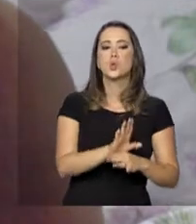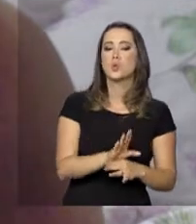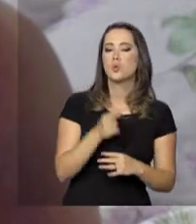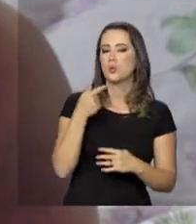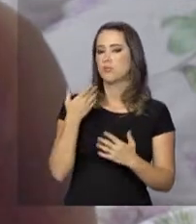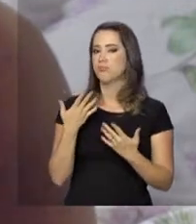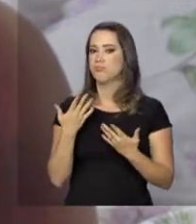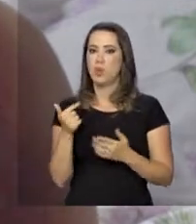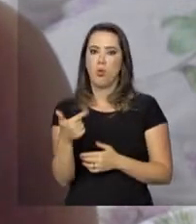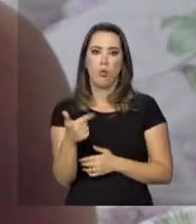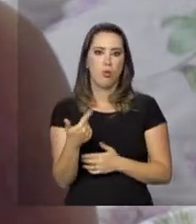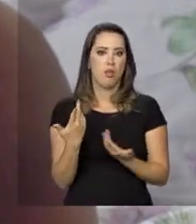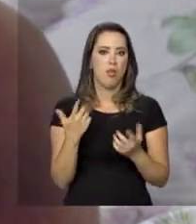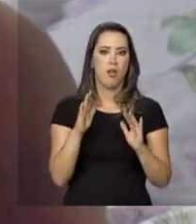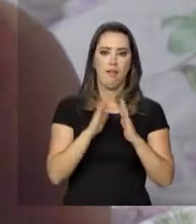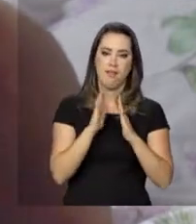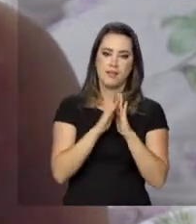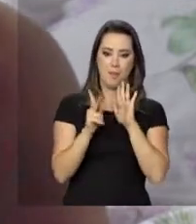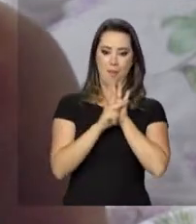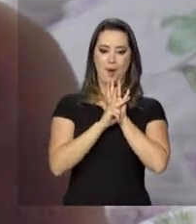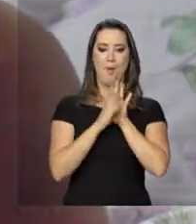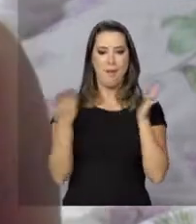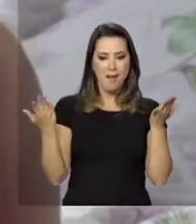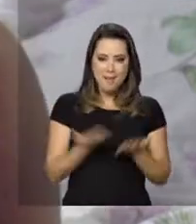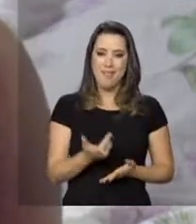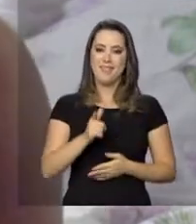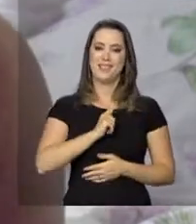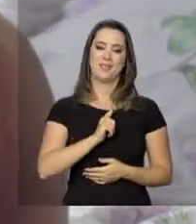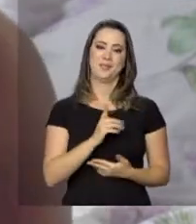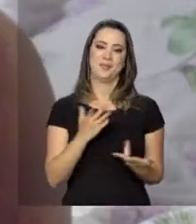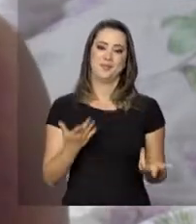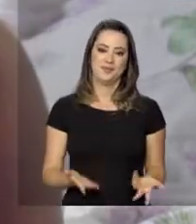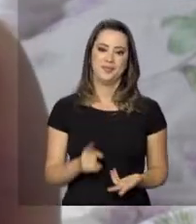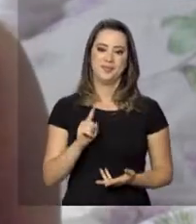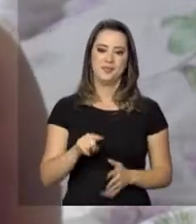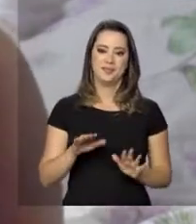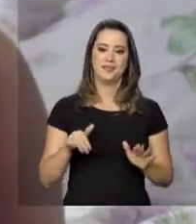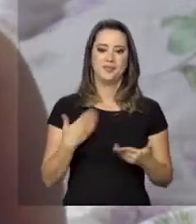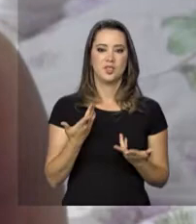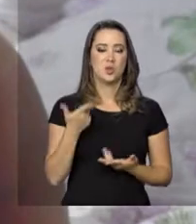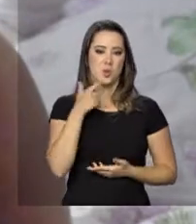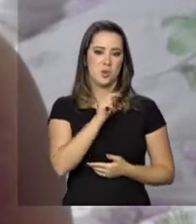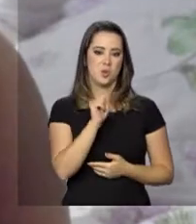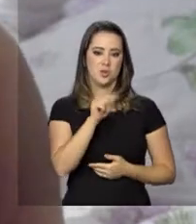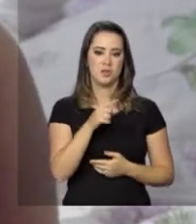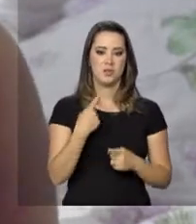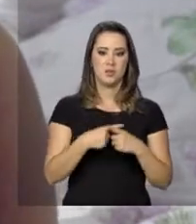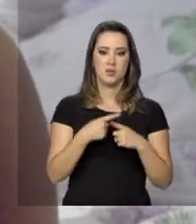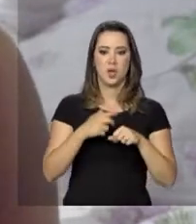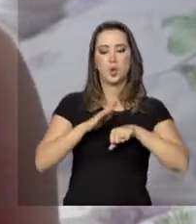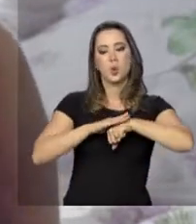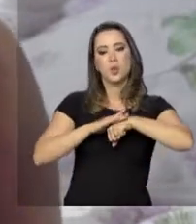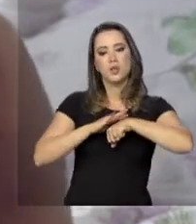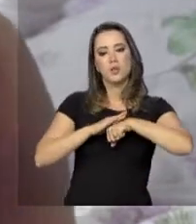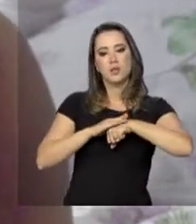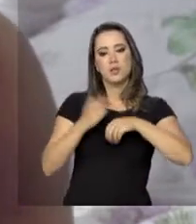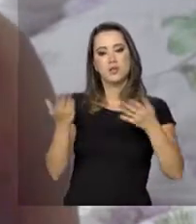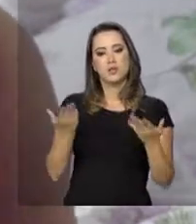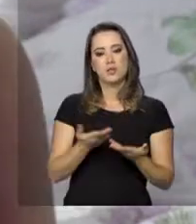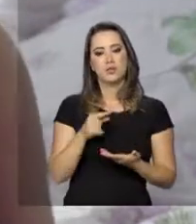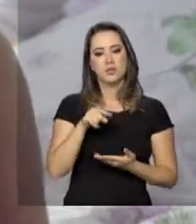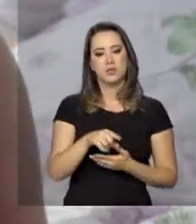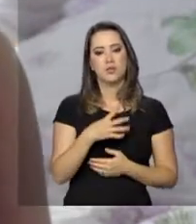então eu não tenho, nunca tive uma residência fixa, vou ter agora. E foi por isso que eu ganhei, porque ela está doente no momento,